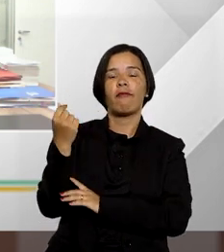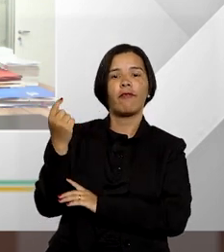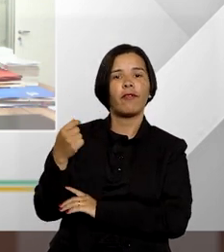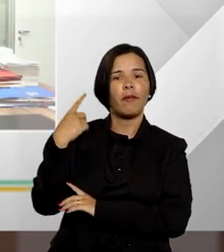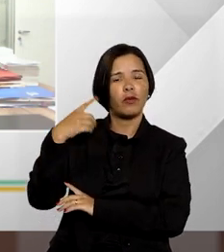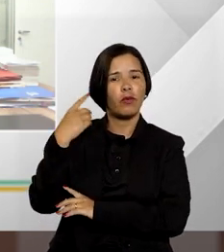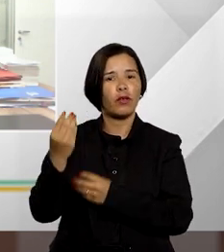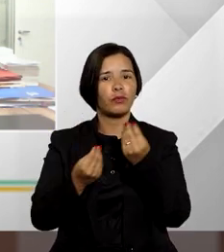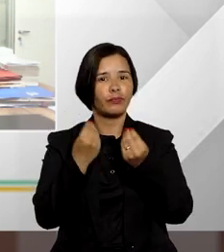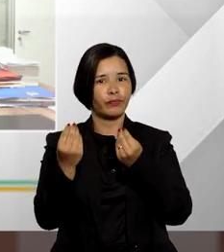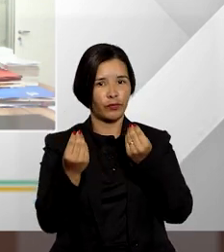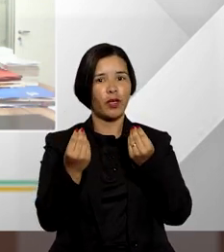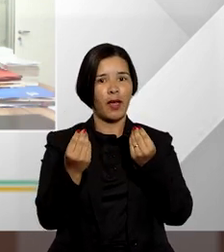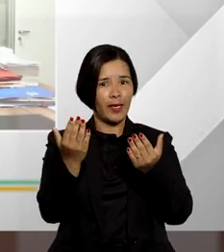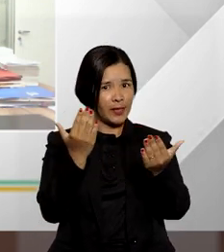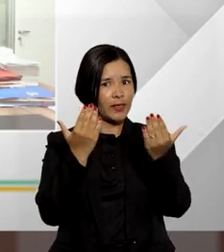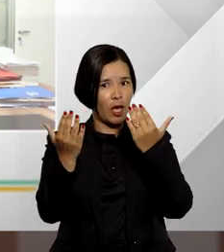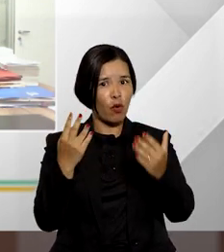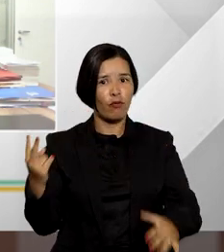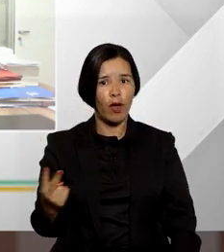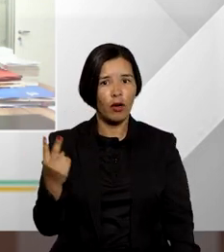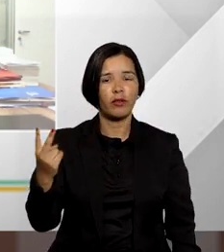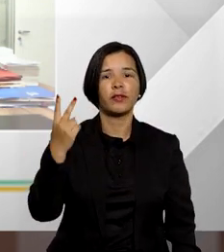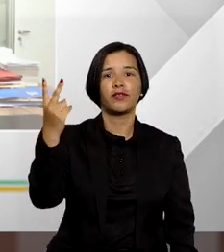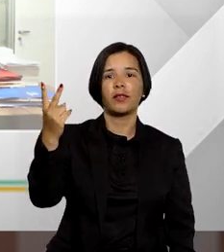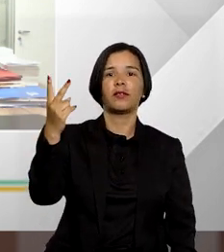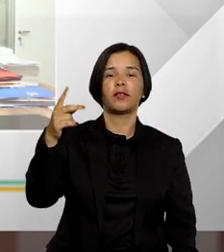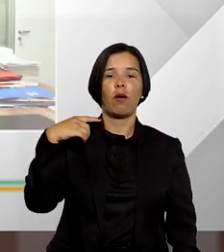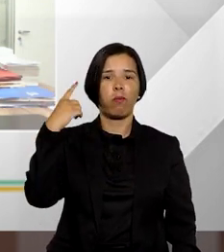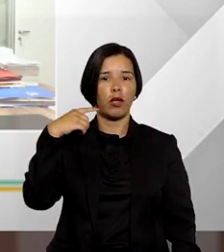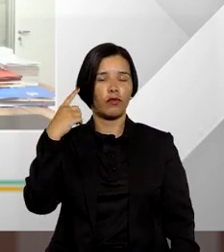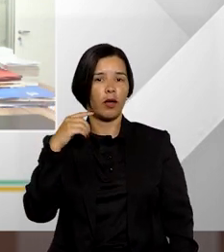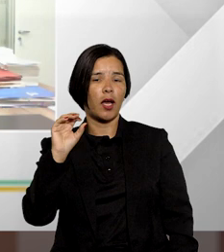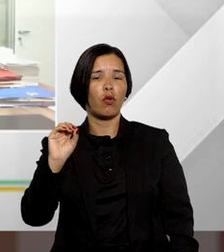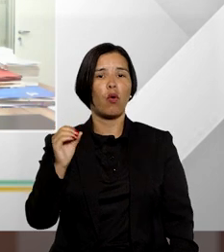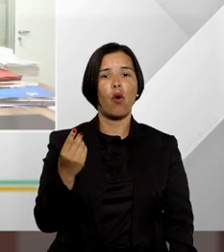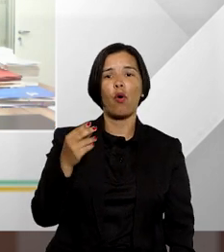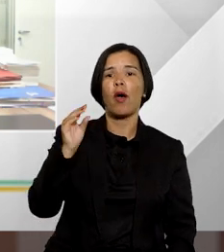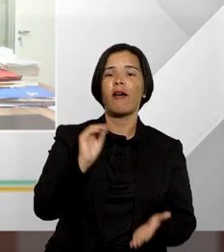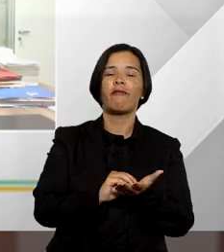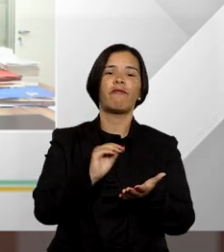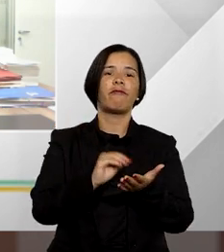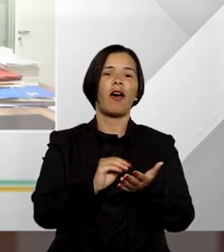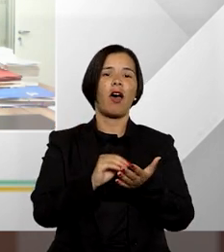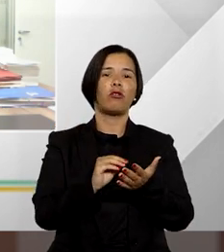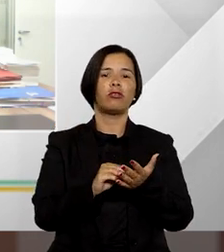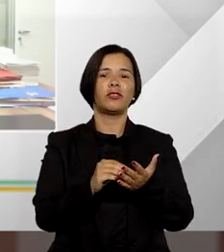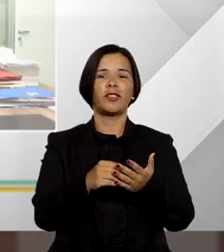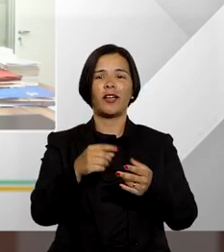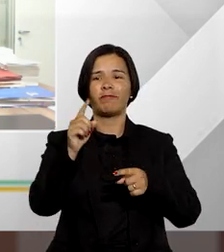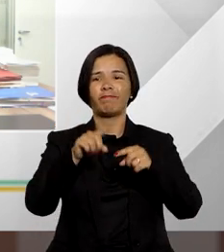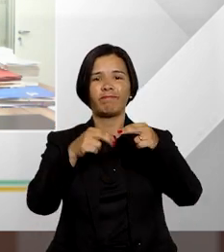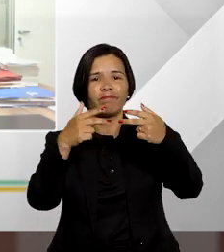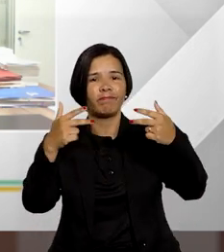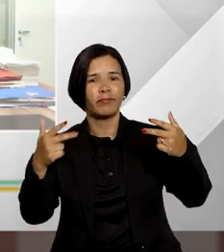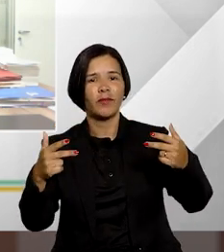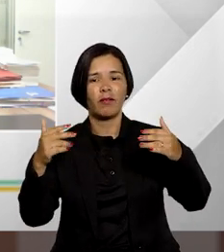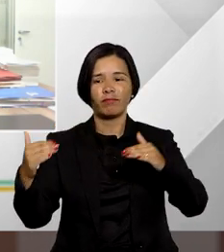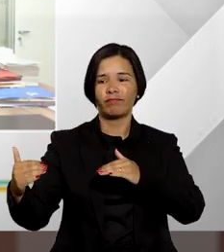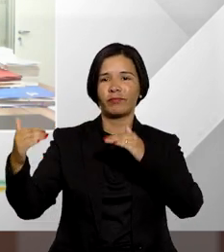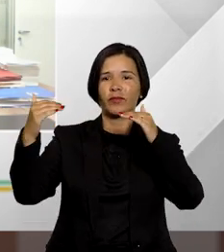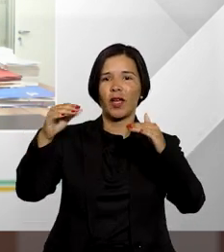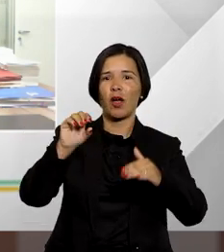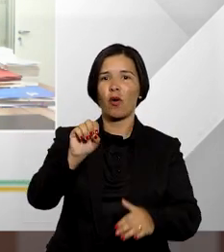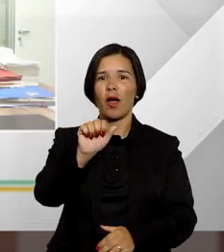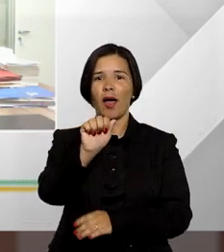consonância realmente, né, para valorizar o trabalho do patrono da causa ou ainda falta algo digamos assim, né, para enaltecer a